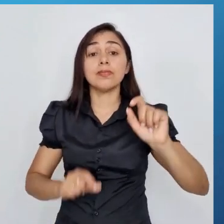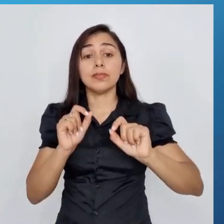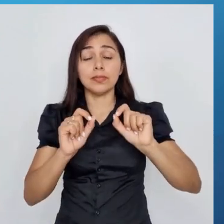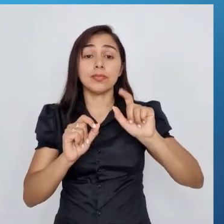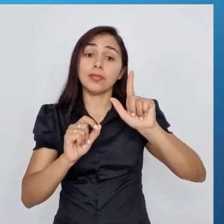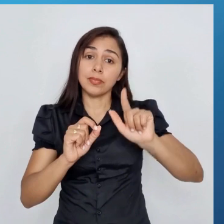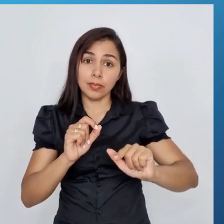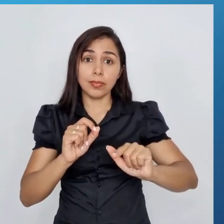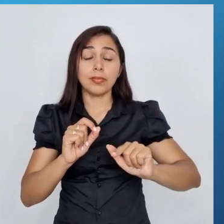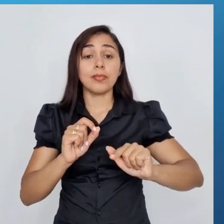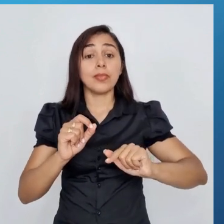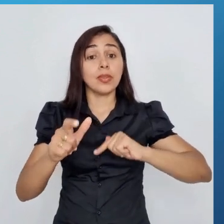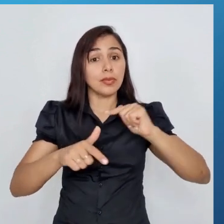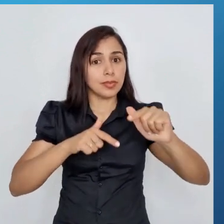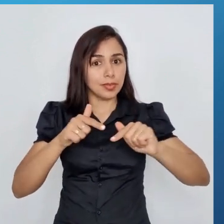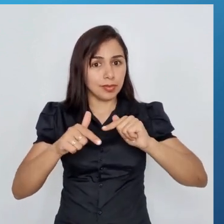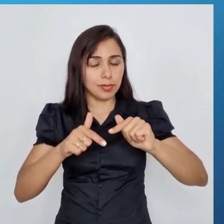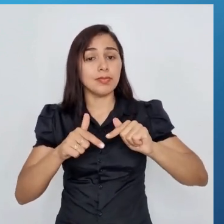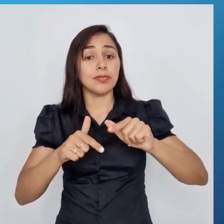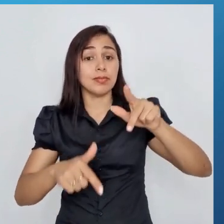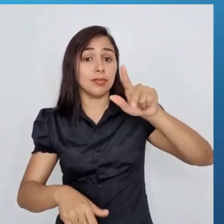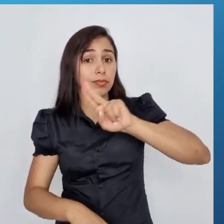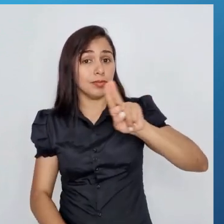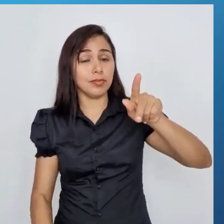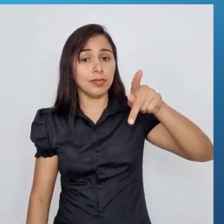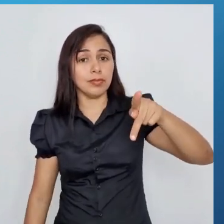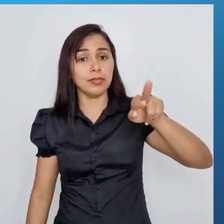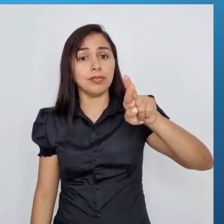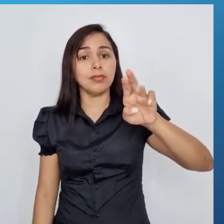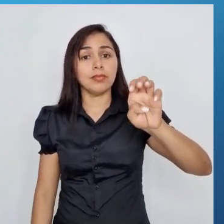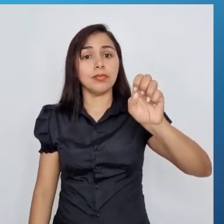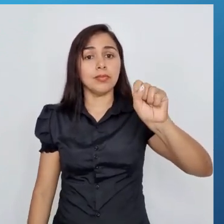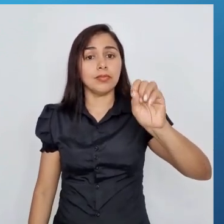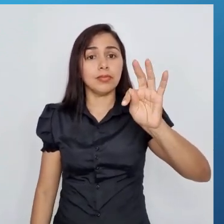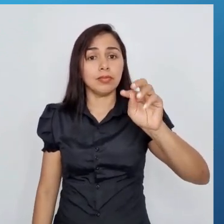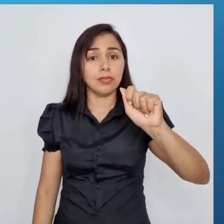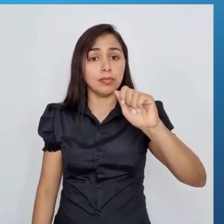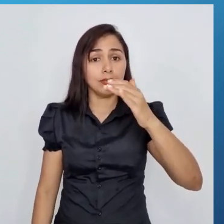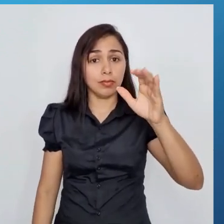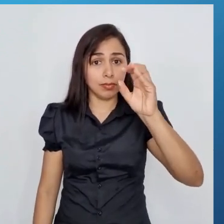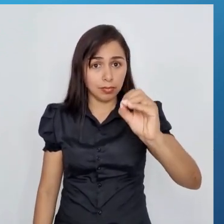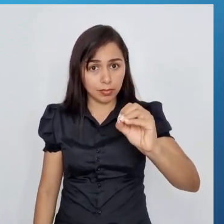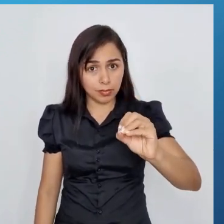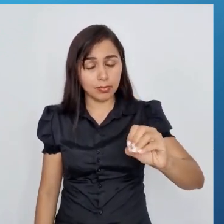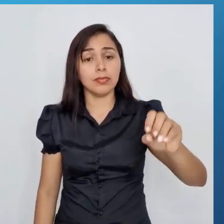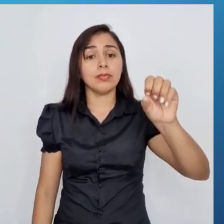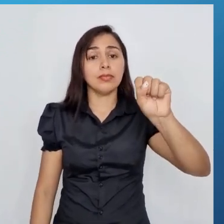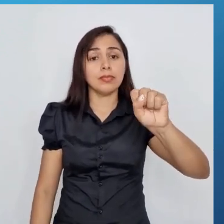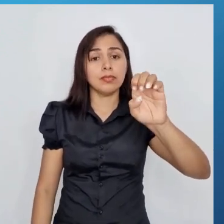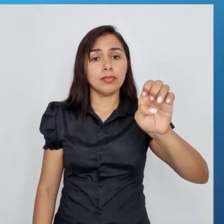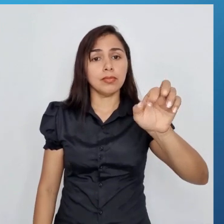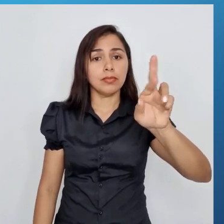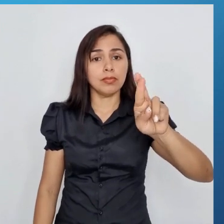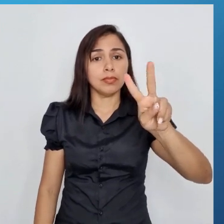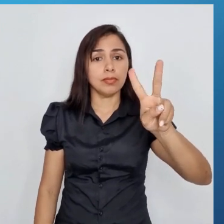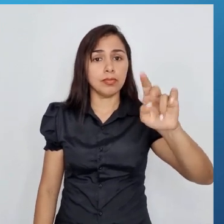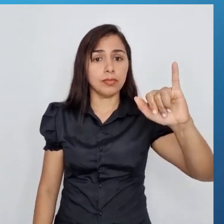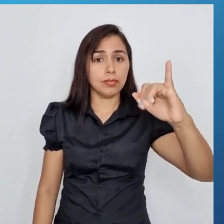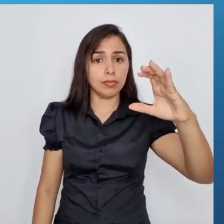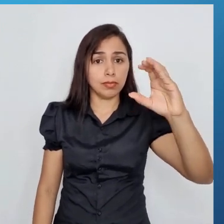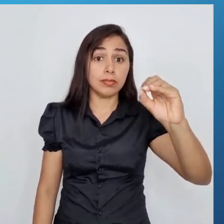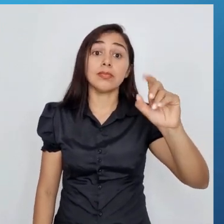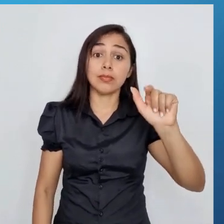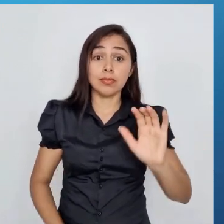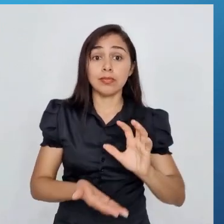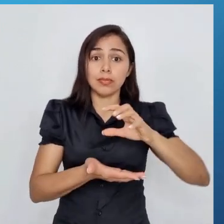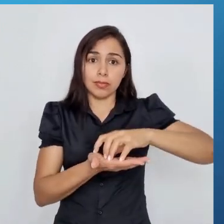prestação de serviços e estão no setor terciário da economia. E